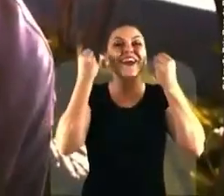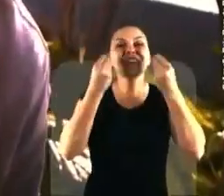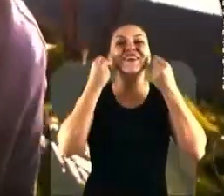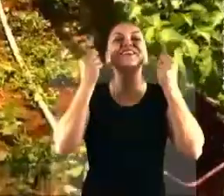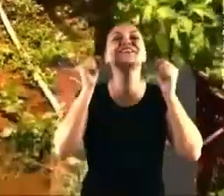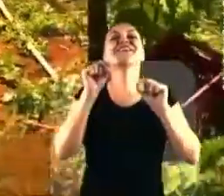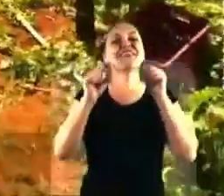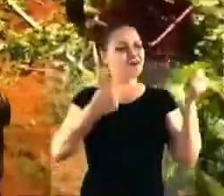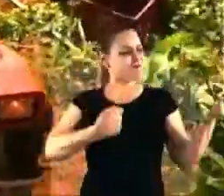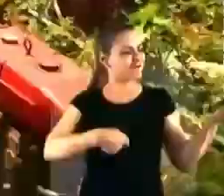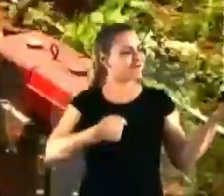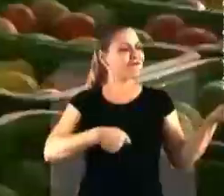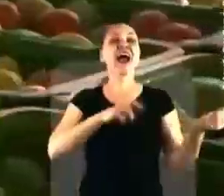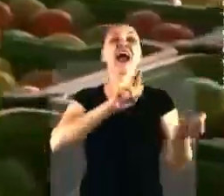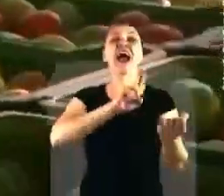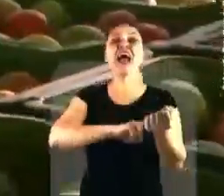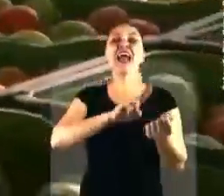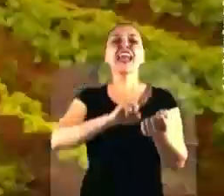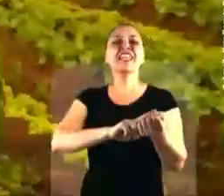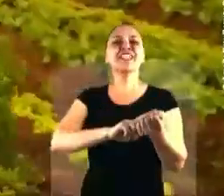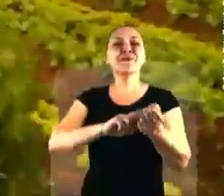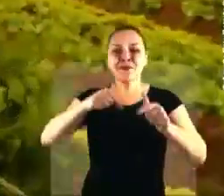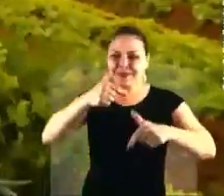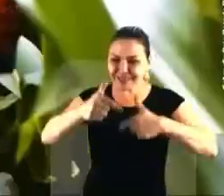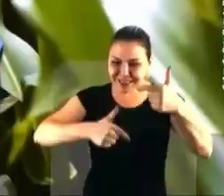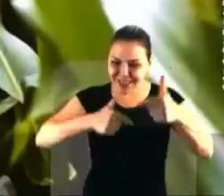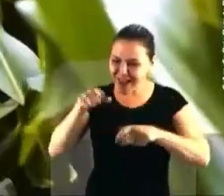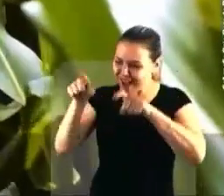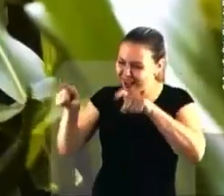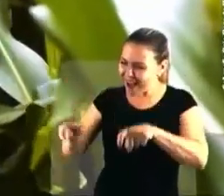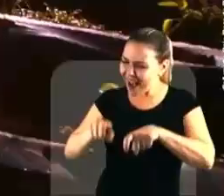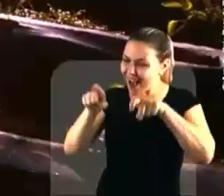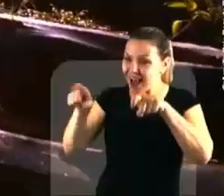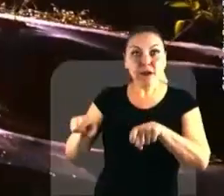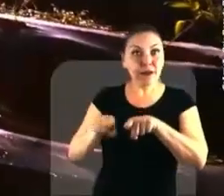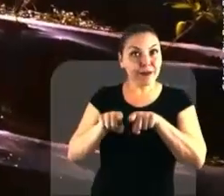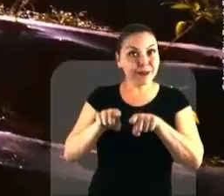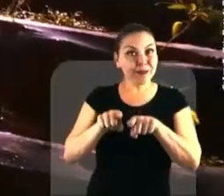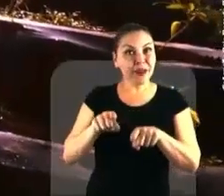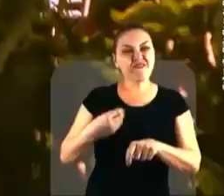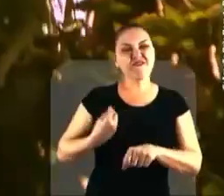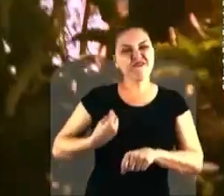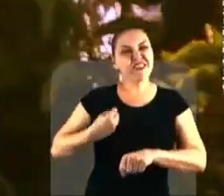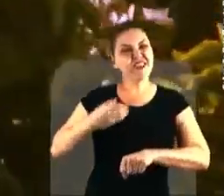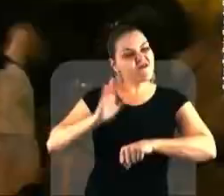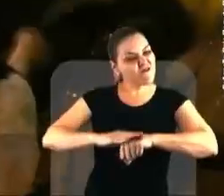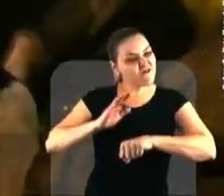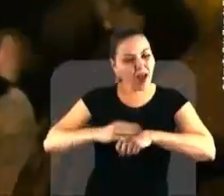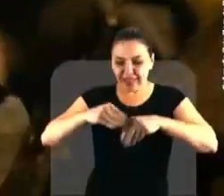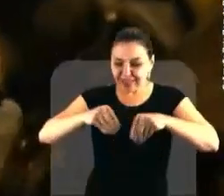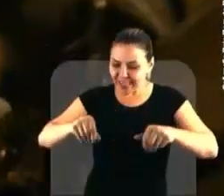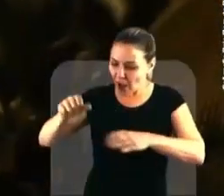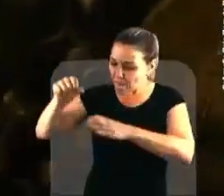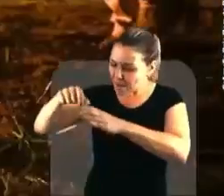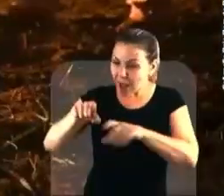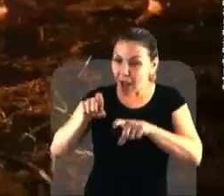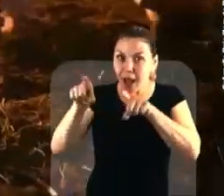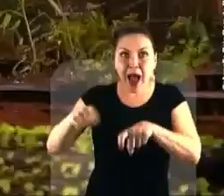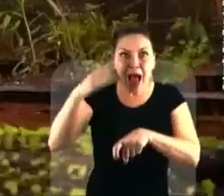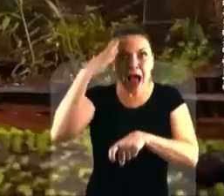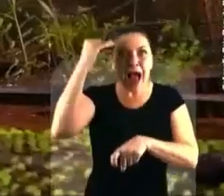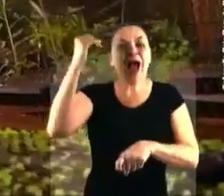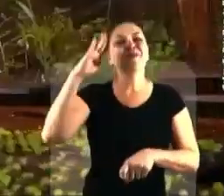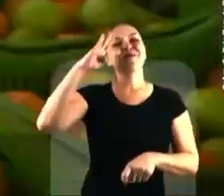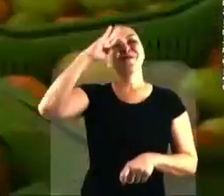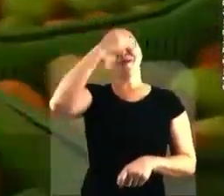O som da viola embala o ritmo do trabalho no campo. E é da lida na terra que vem o sucesso do